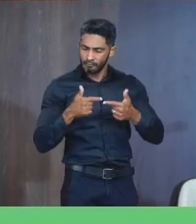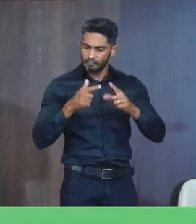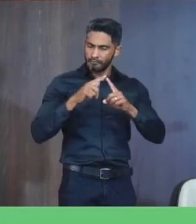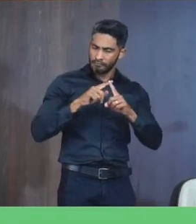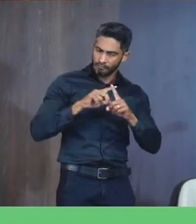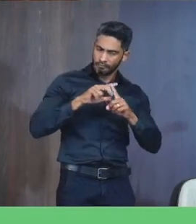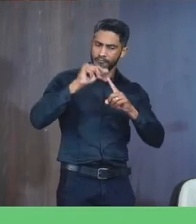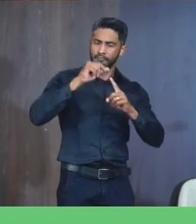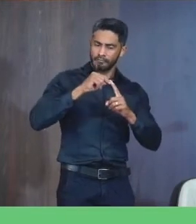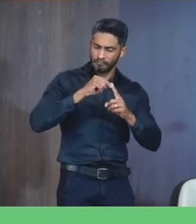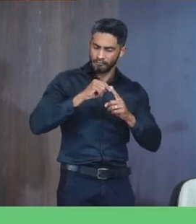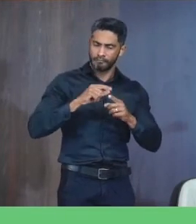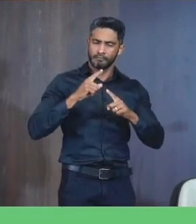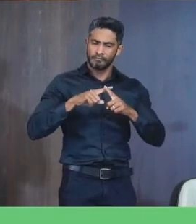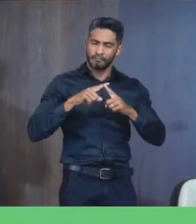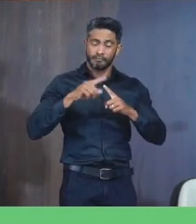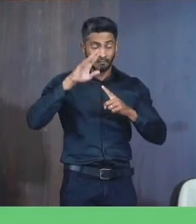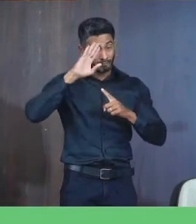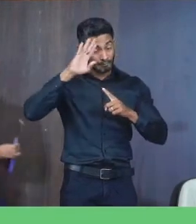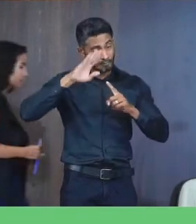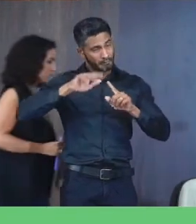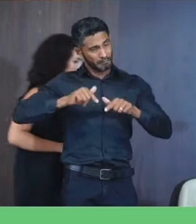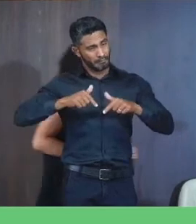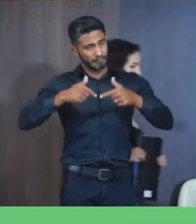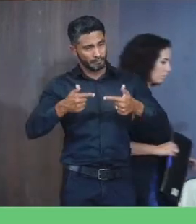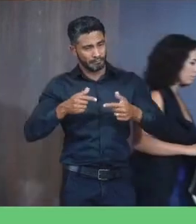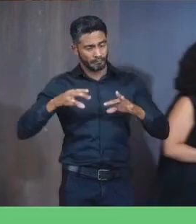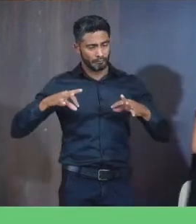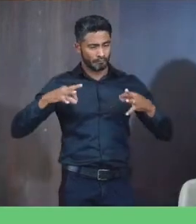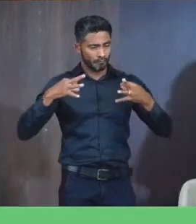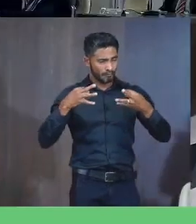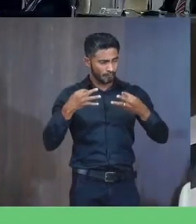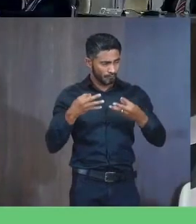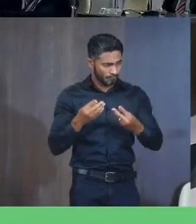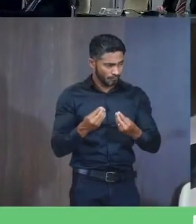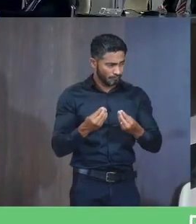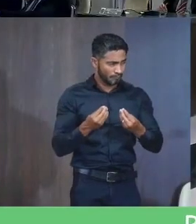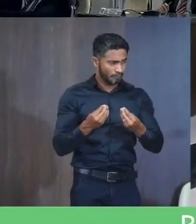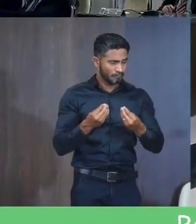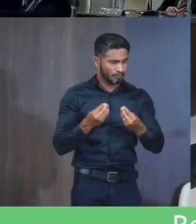E principalmente Dedicação Enfim Enfim Tudo O